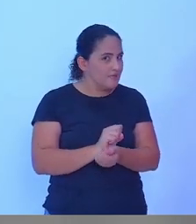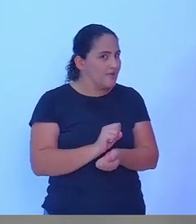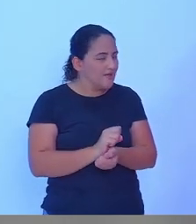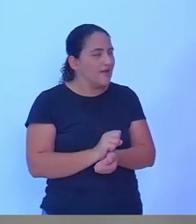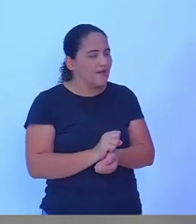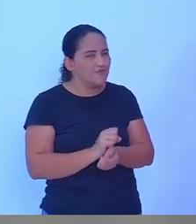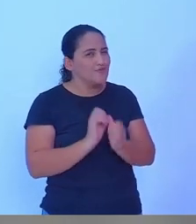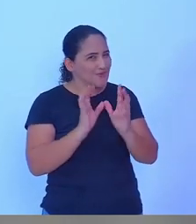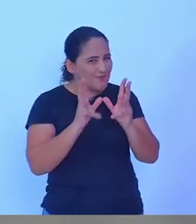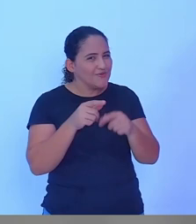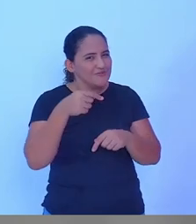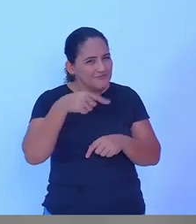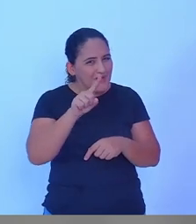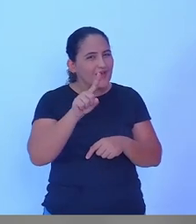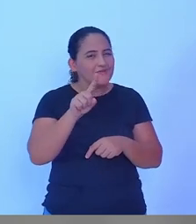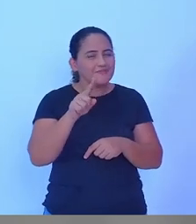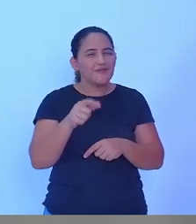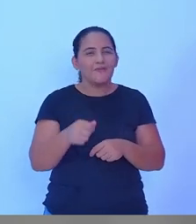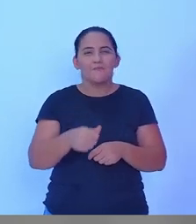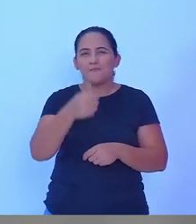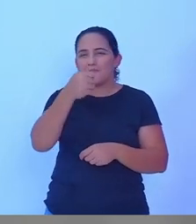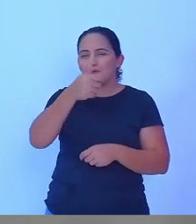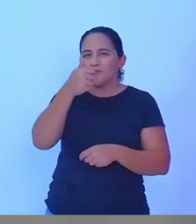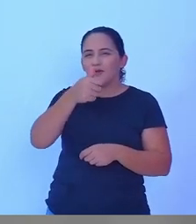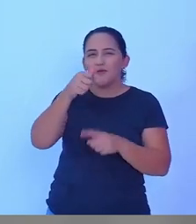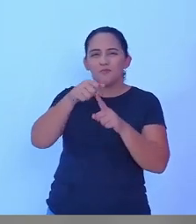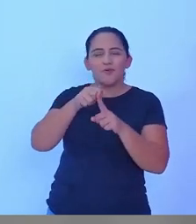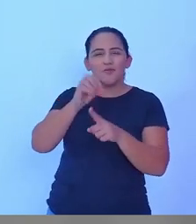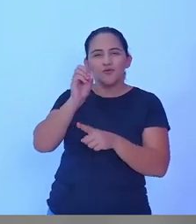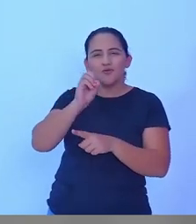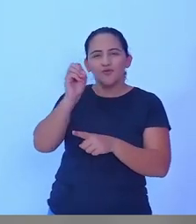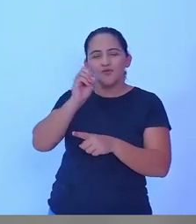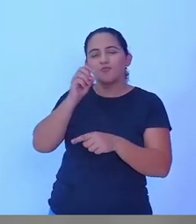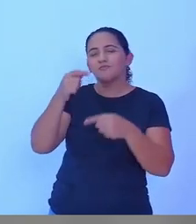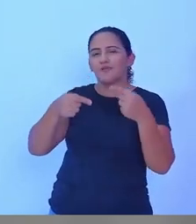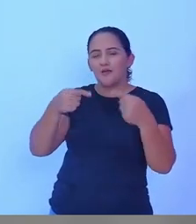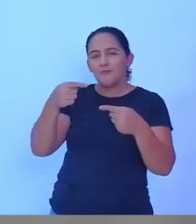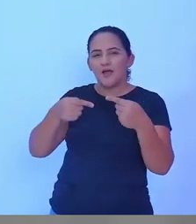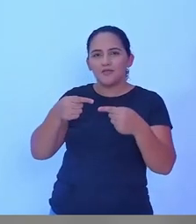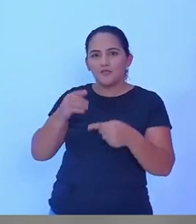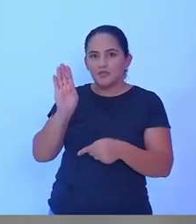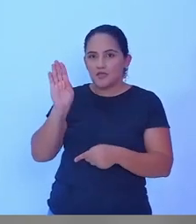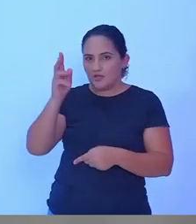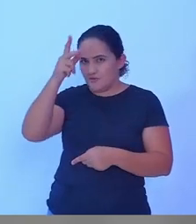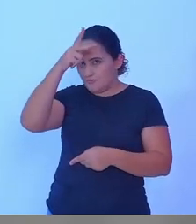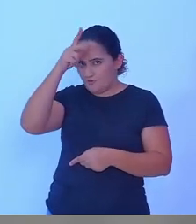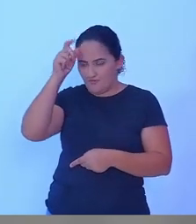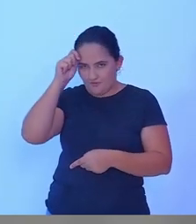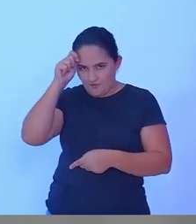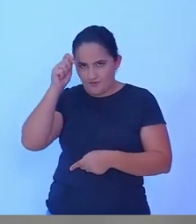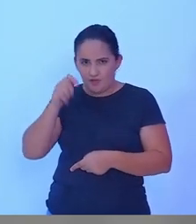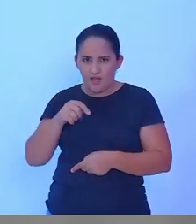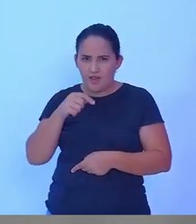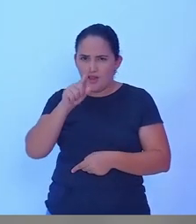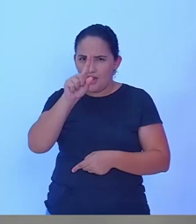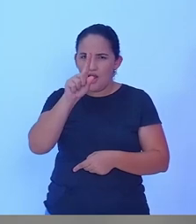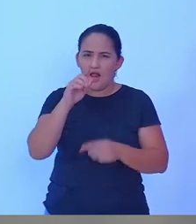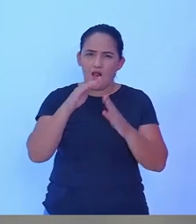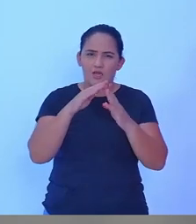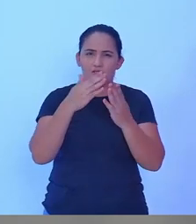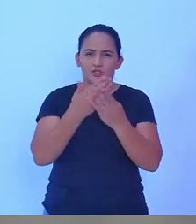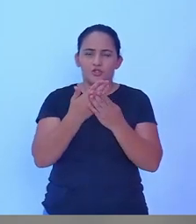Mas, por isso, que já dia 1º de outubro, agora, lá no CEJA,